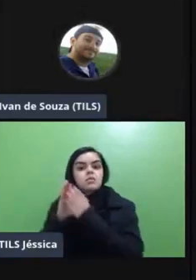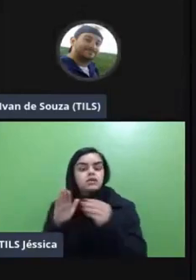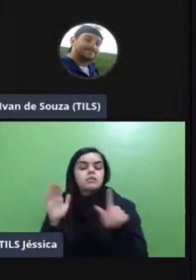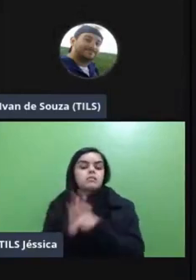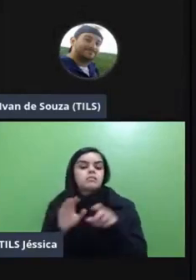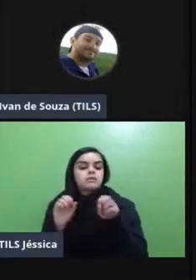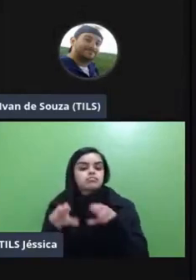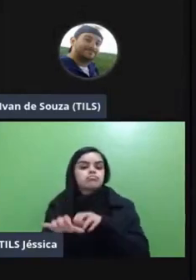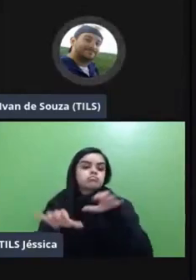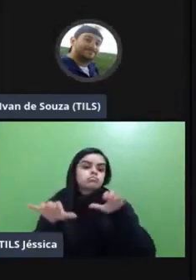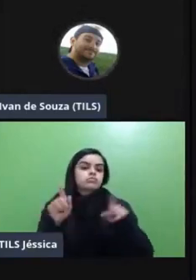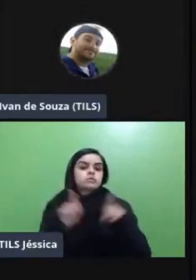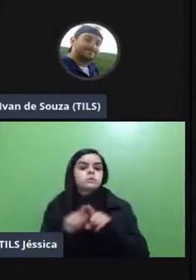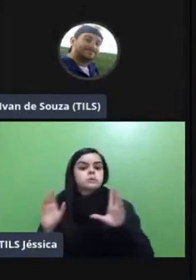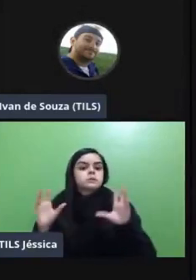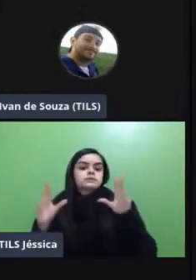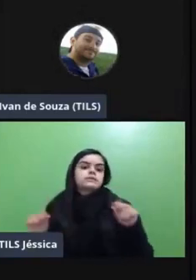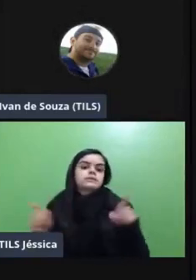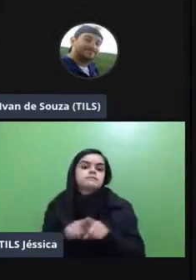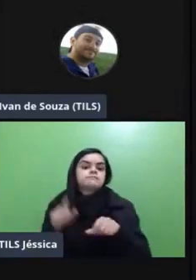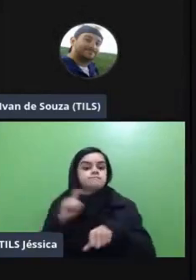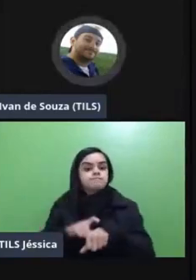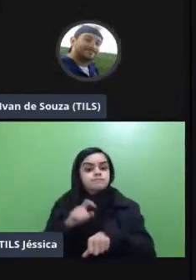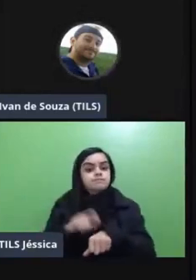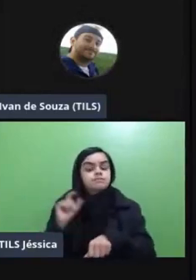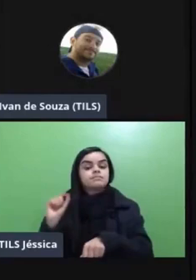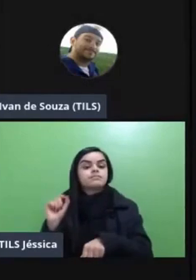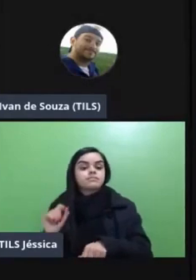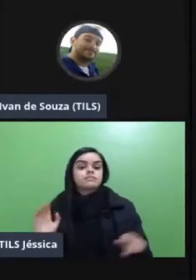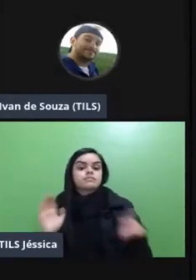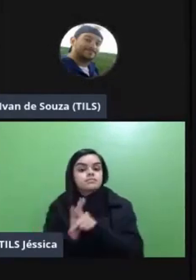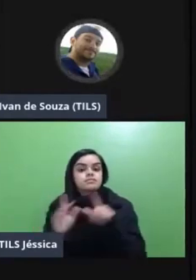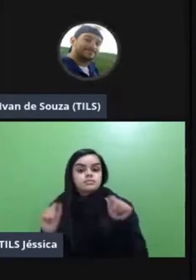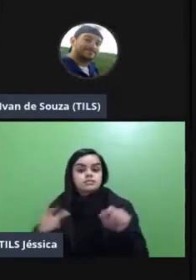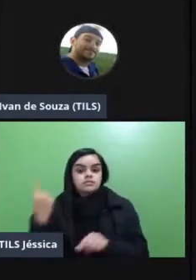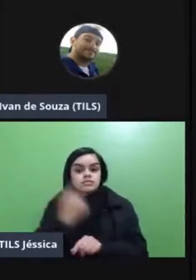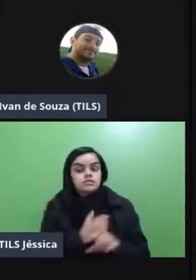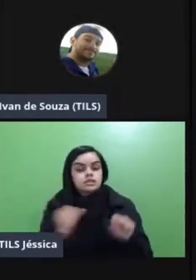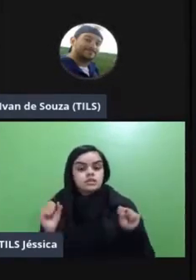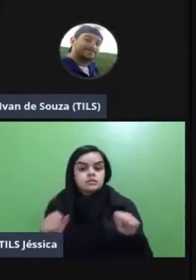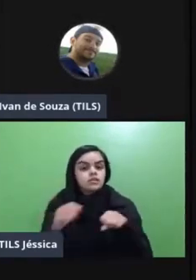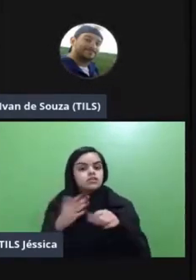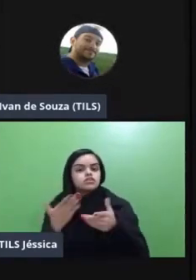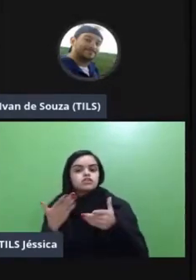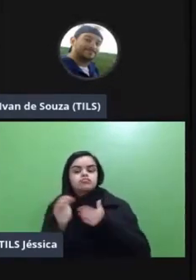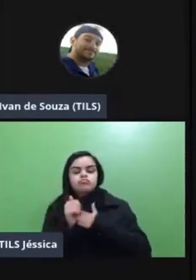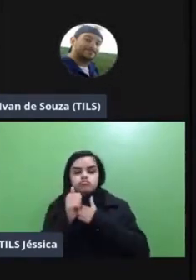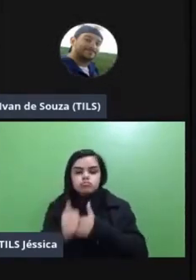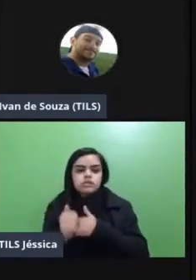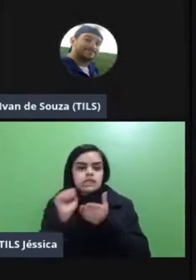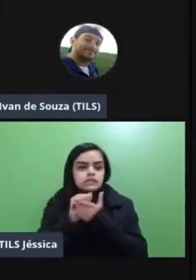acho que auxilia todos nós nesse momento em que institucionalmente a gente pode conduzir as atividades